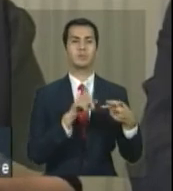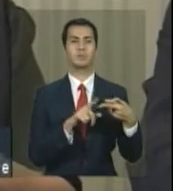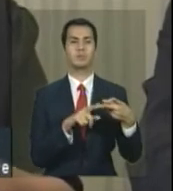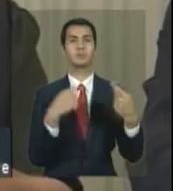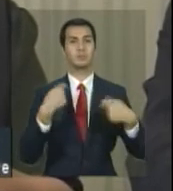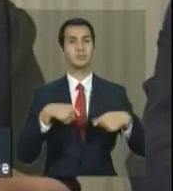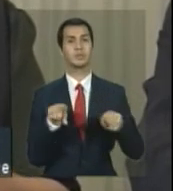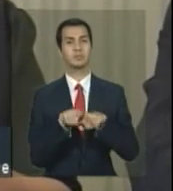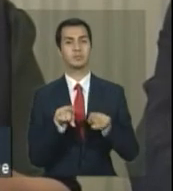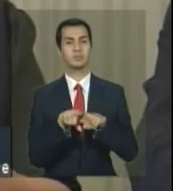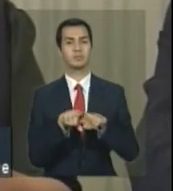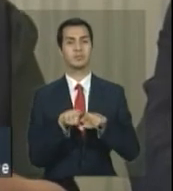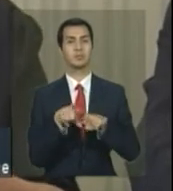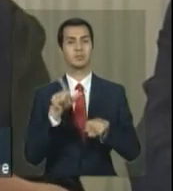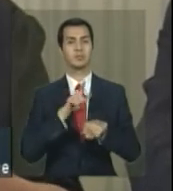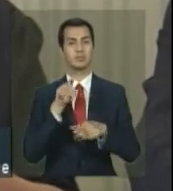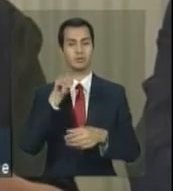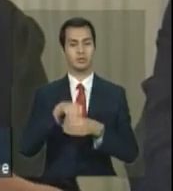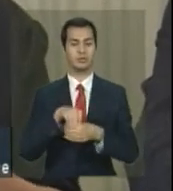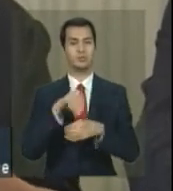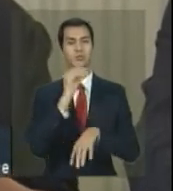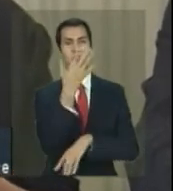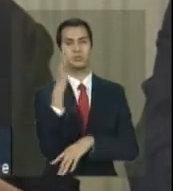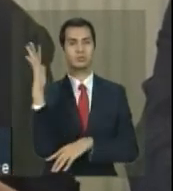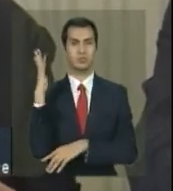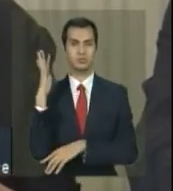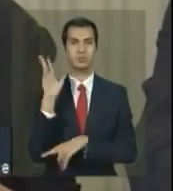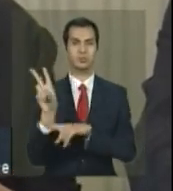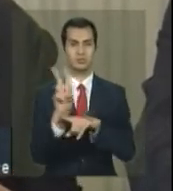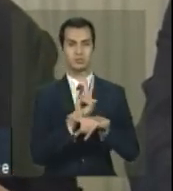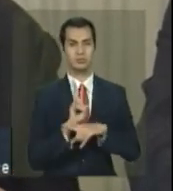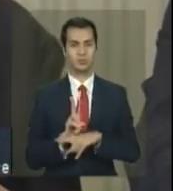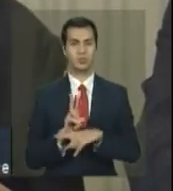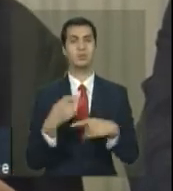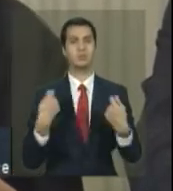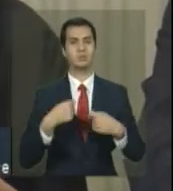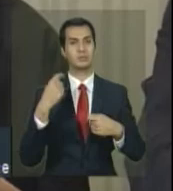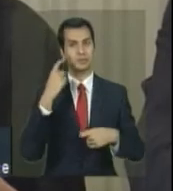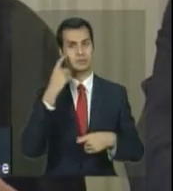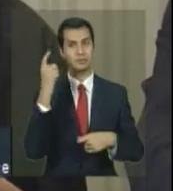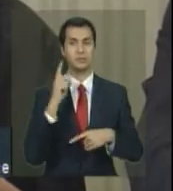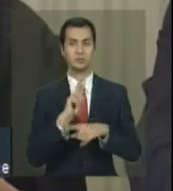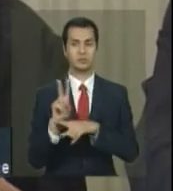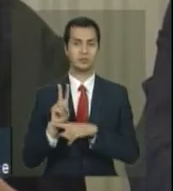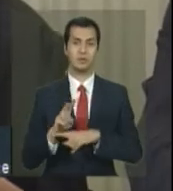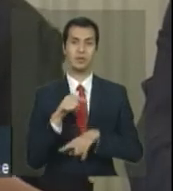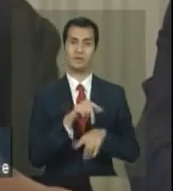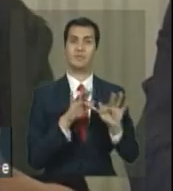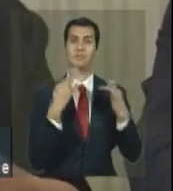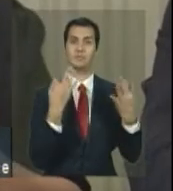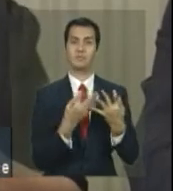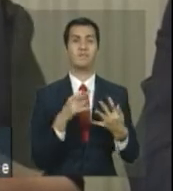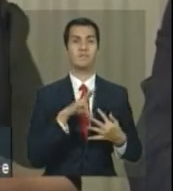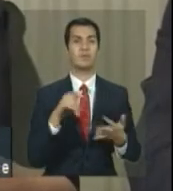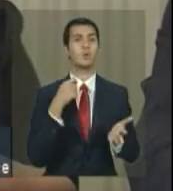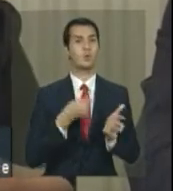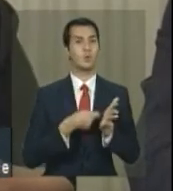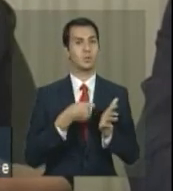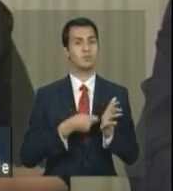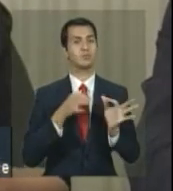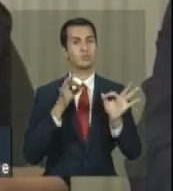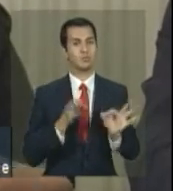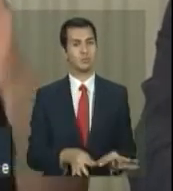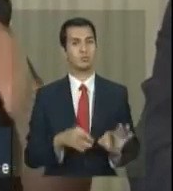ela também tem que ter um ativo ambiental, e esse ativo ambiental tem que ser inventariado. E ela tem que se comprometer a cumprir um